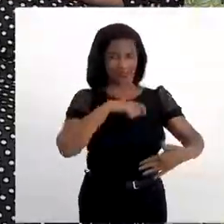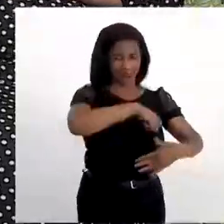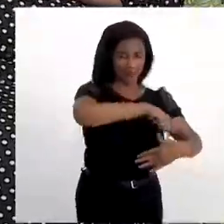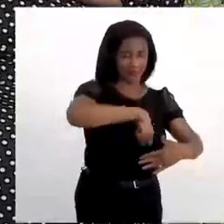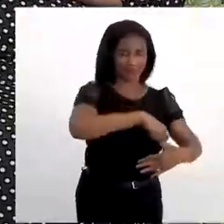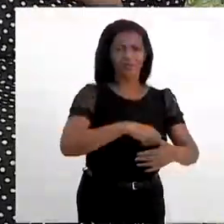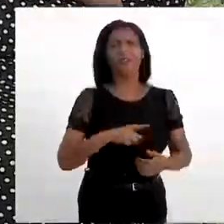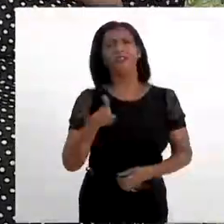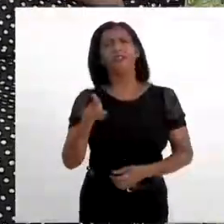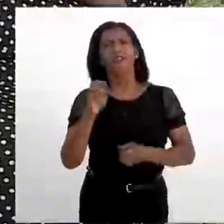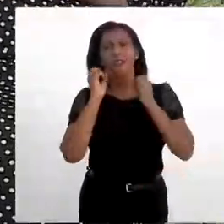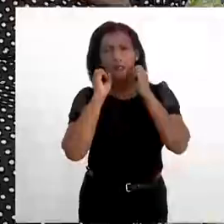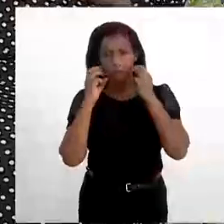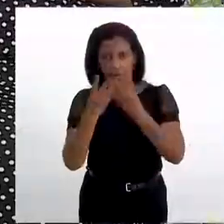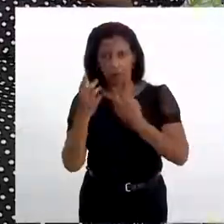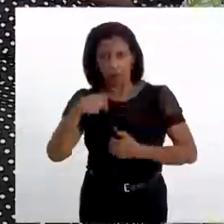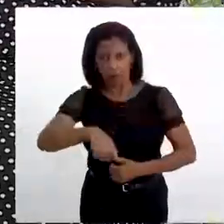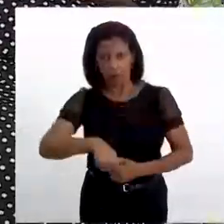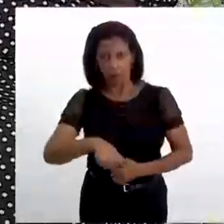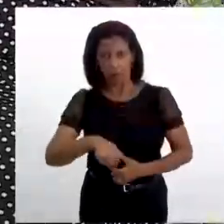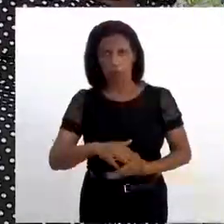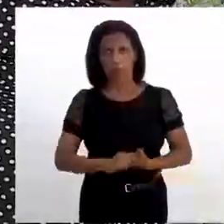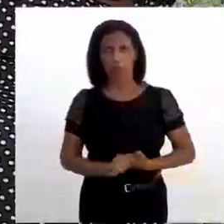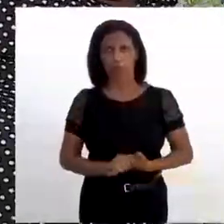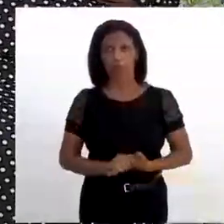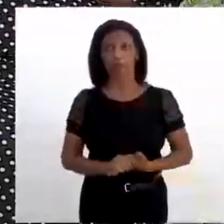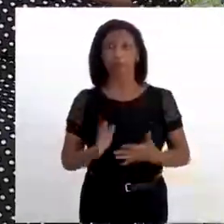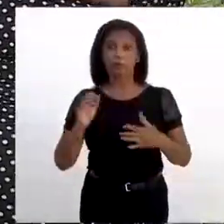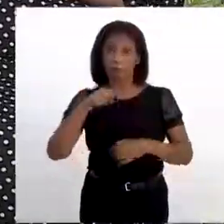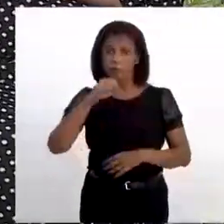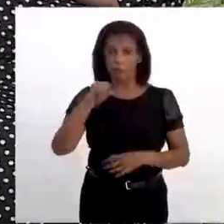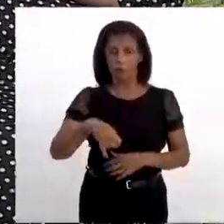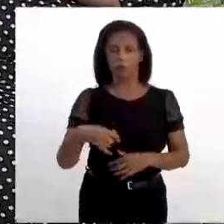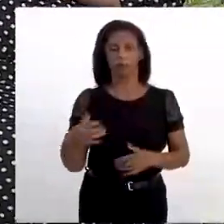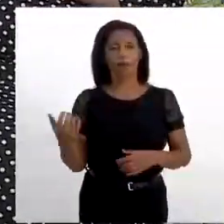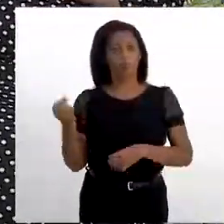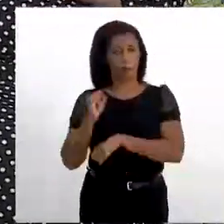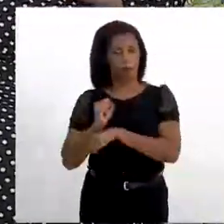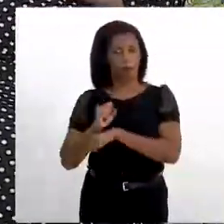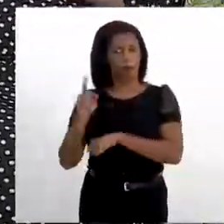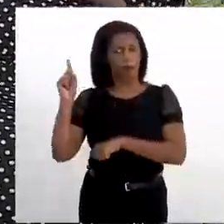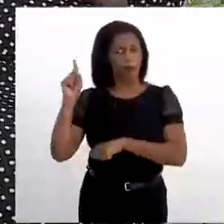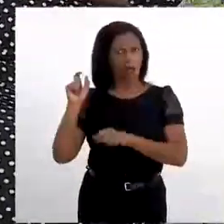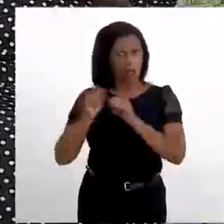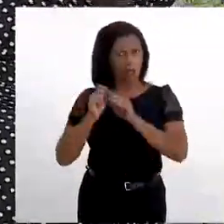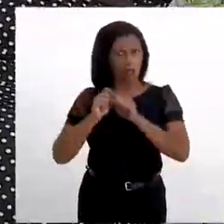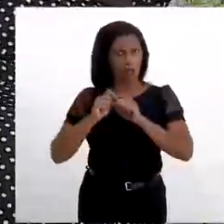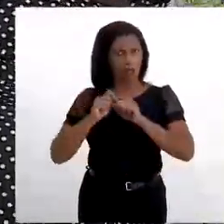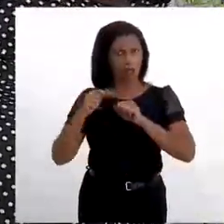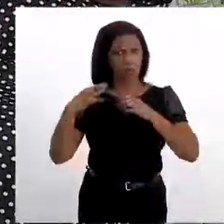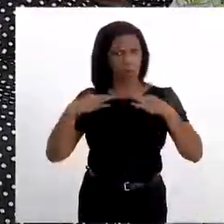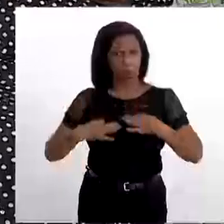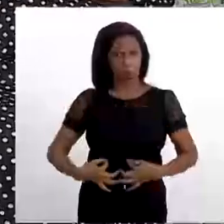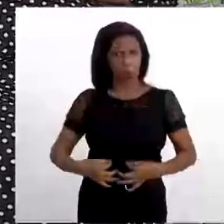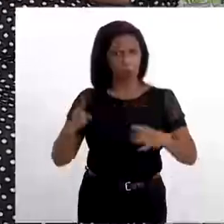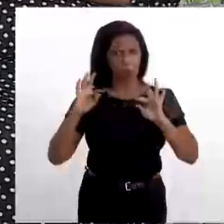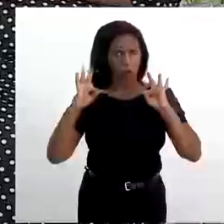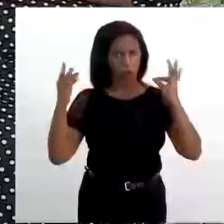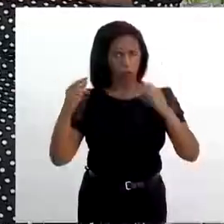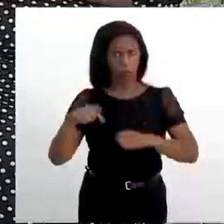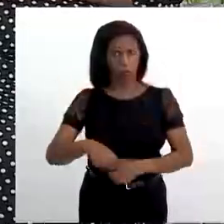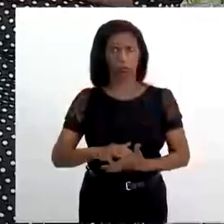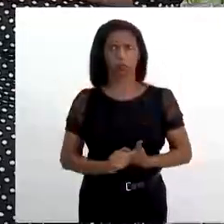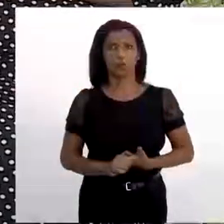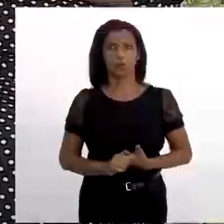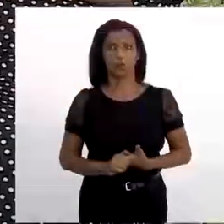que sonhamos. E essas oficinas, elas são aqui mesmo? Aqui mesmo, agora está parado. E elas fazem essas roupas todas aqui? É,